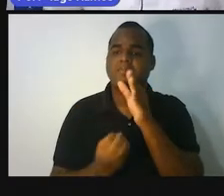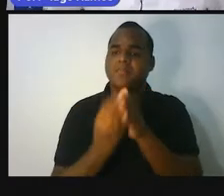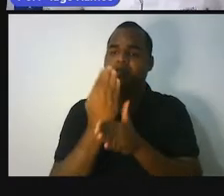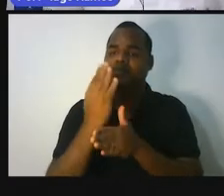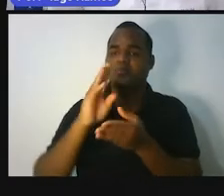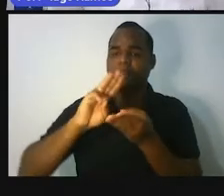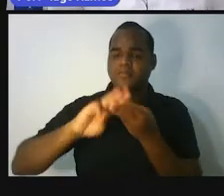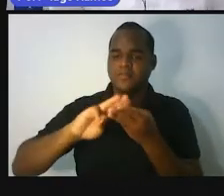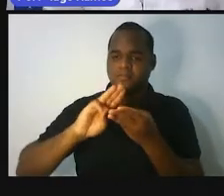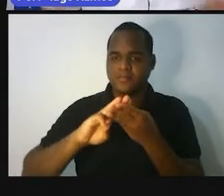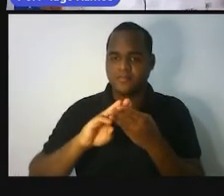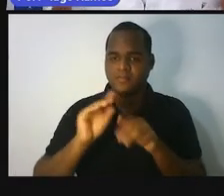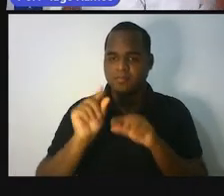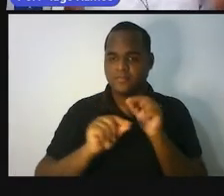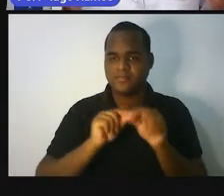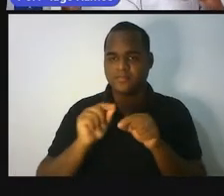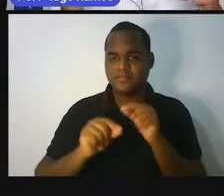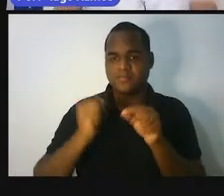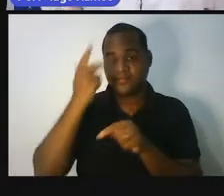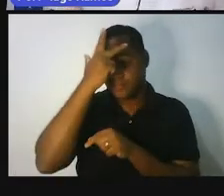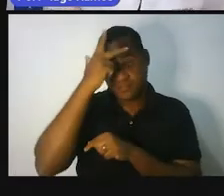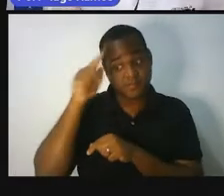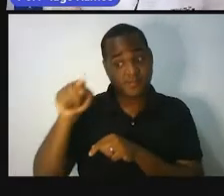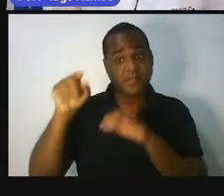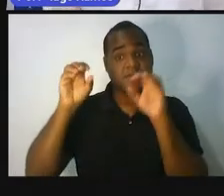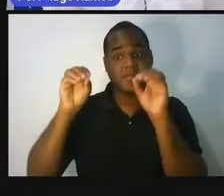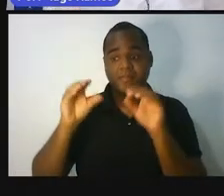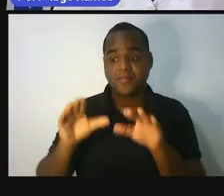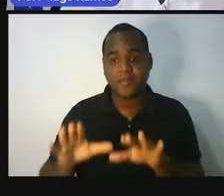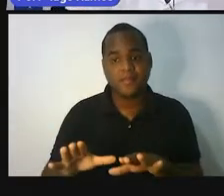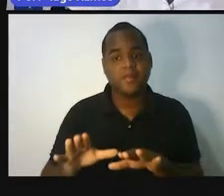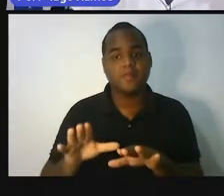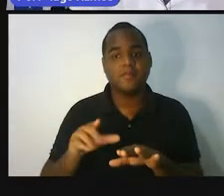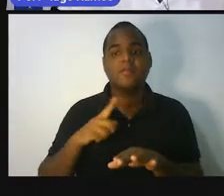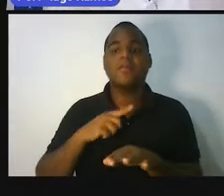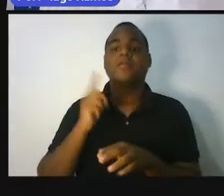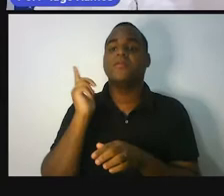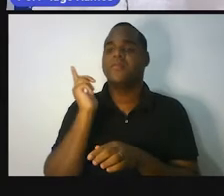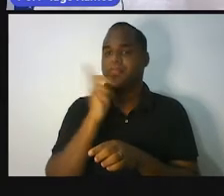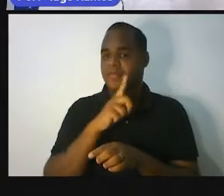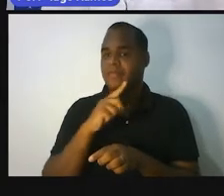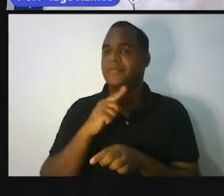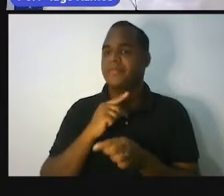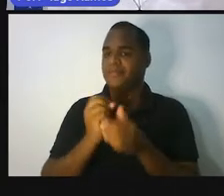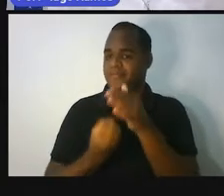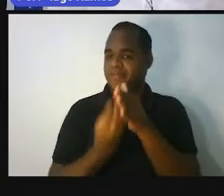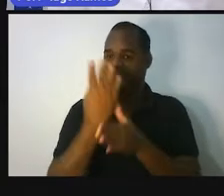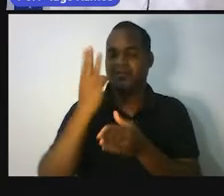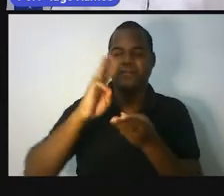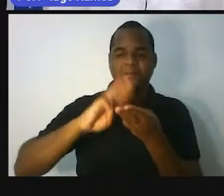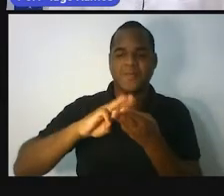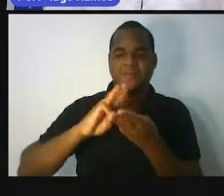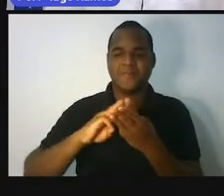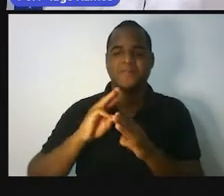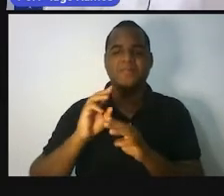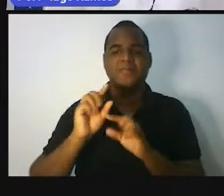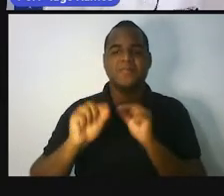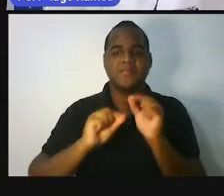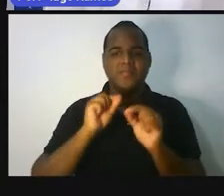foi esse bendito ser humano que criou a matemática, né?